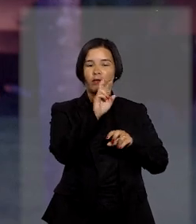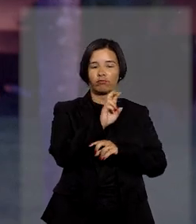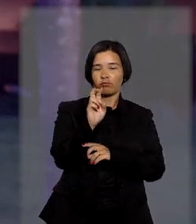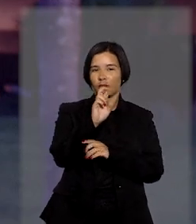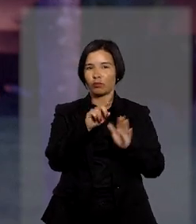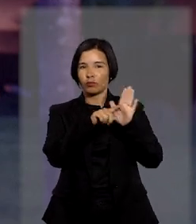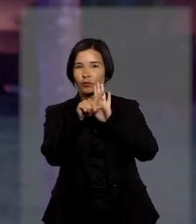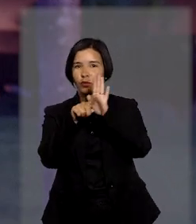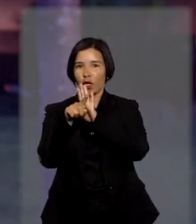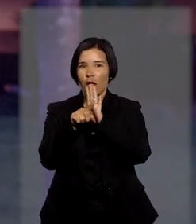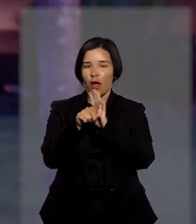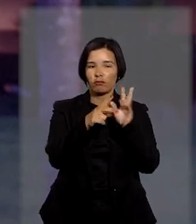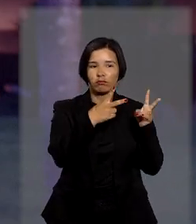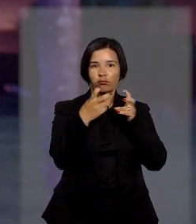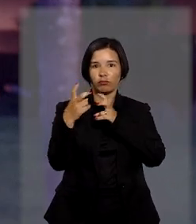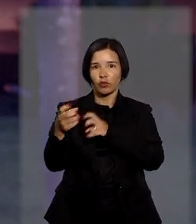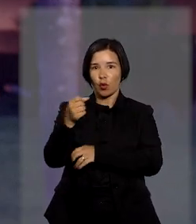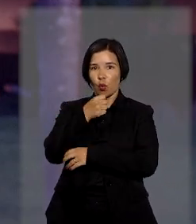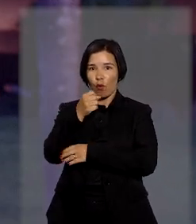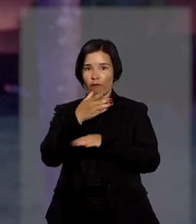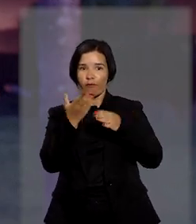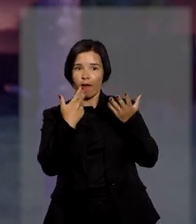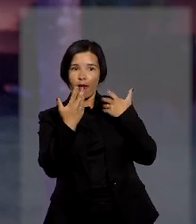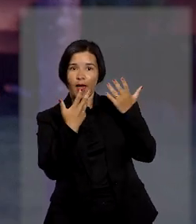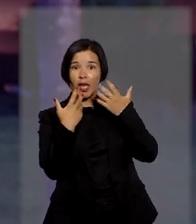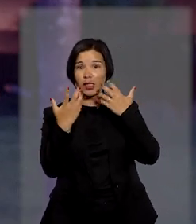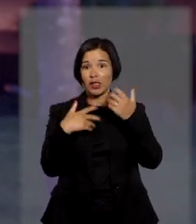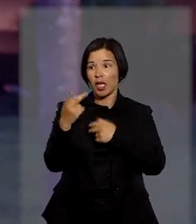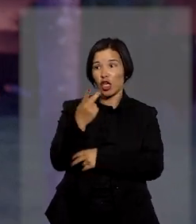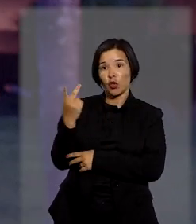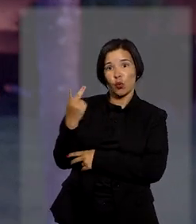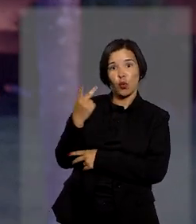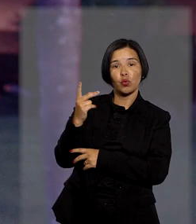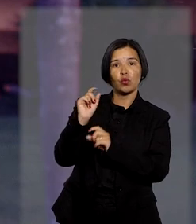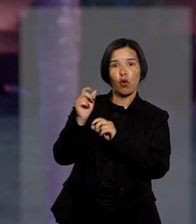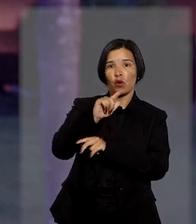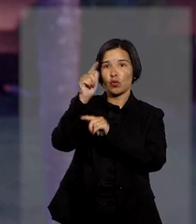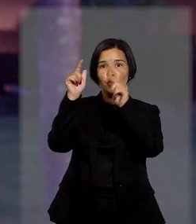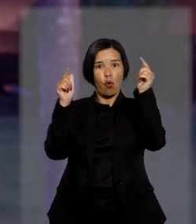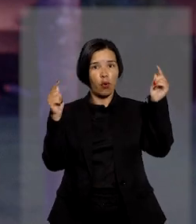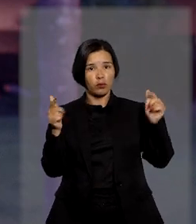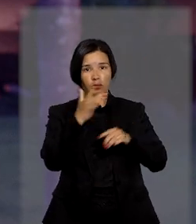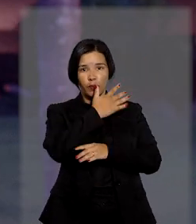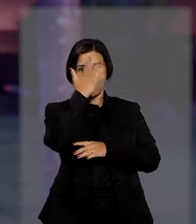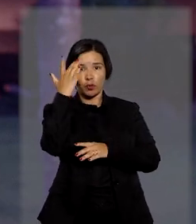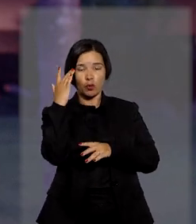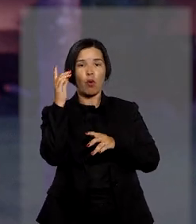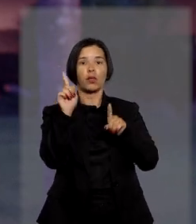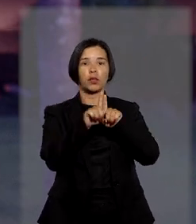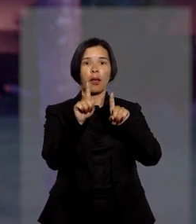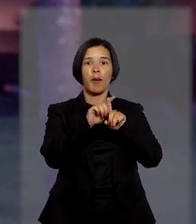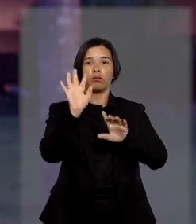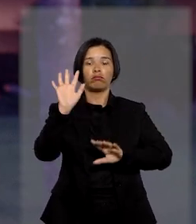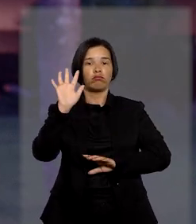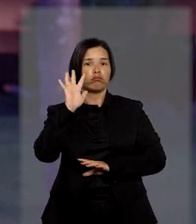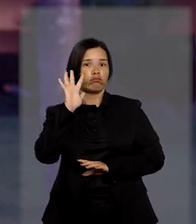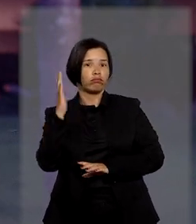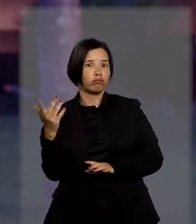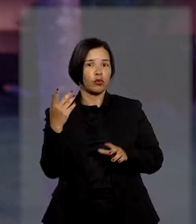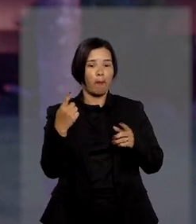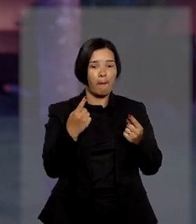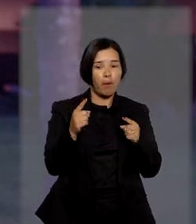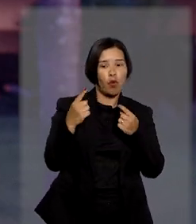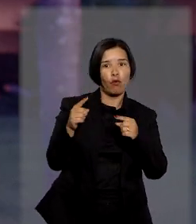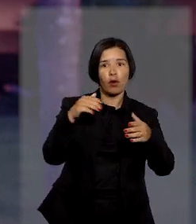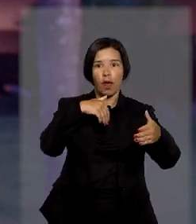investigações identificaram conversas entre o empresário Tiago Chambó Yamamoto e outros suspeitos sobre quais eventos deveriam